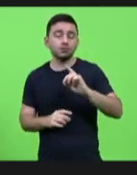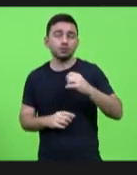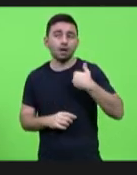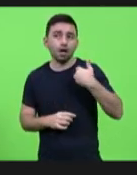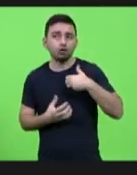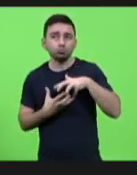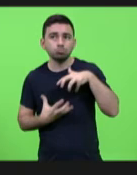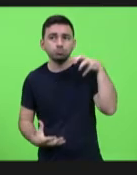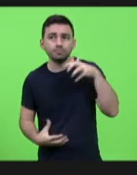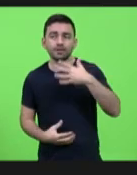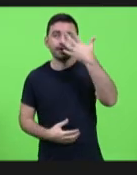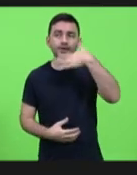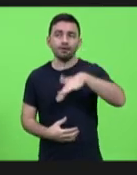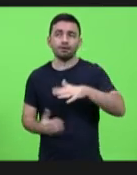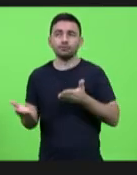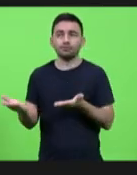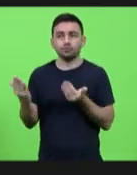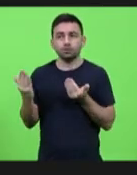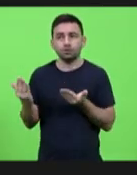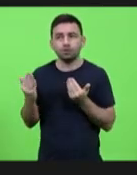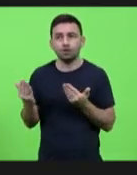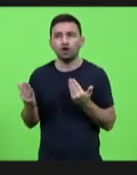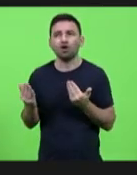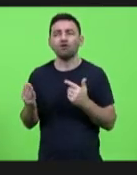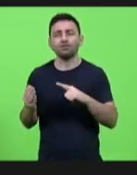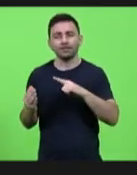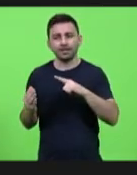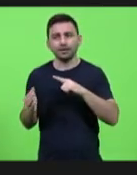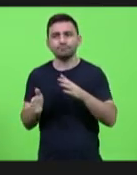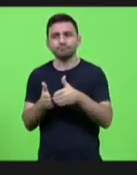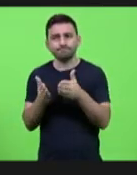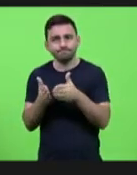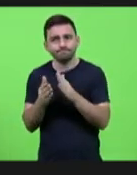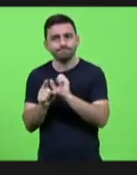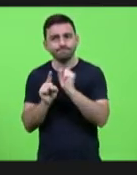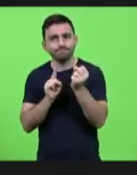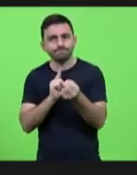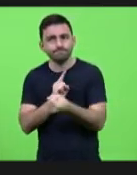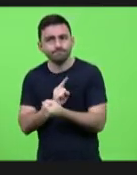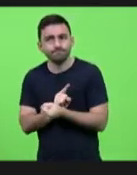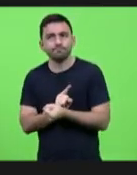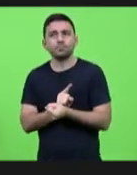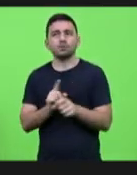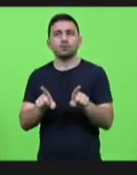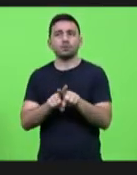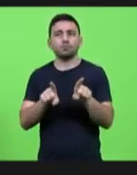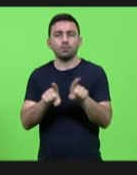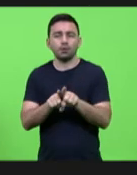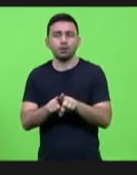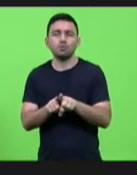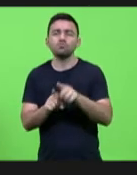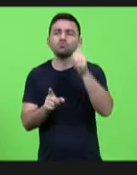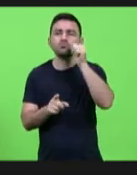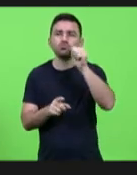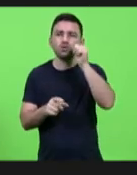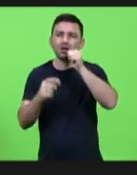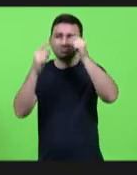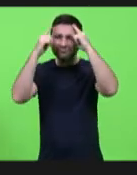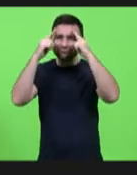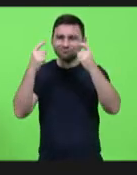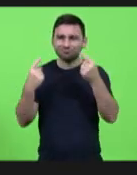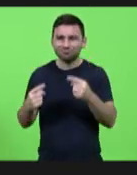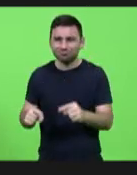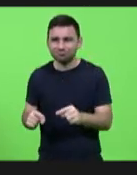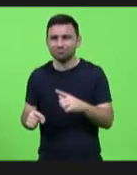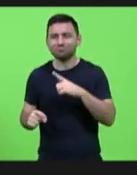as crianças, os adolescentes em situação de vulnerabilidade social, das mulheres vítimas de violência também, enfim, toda a população